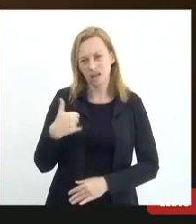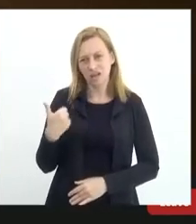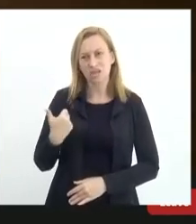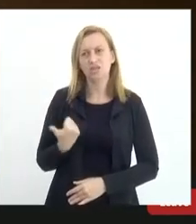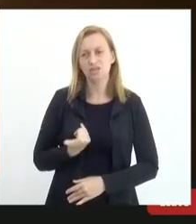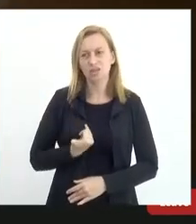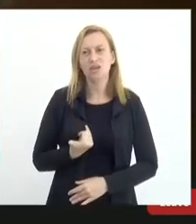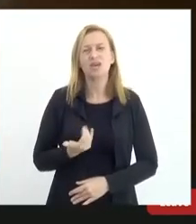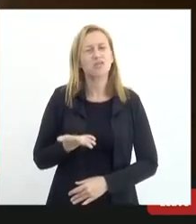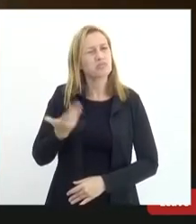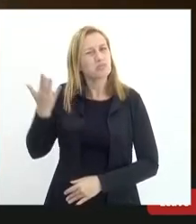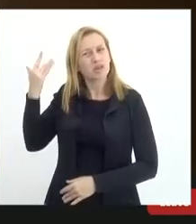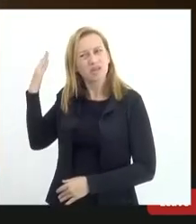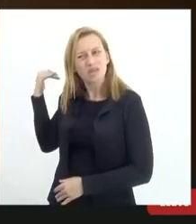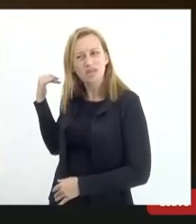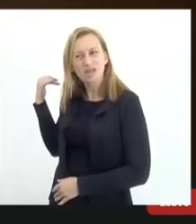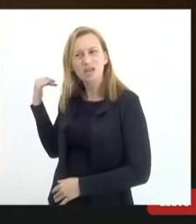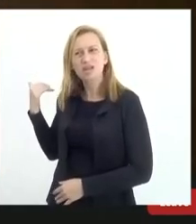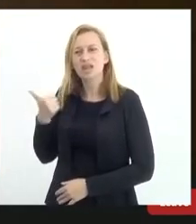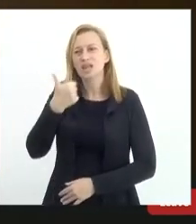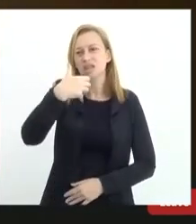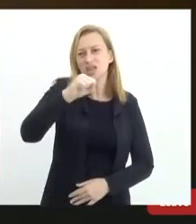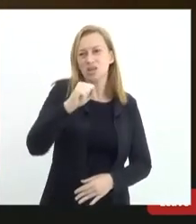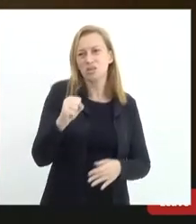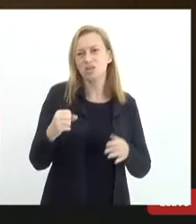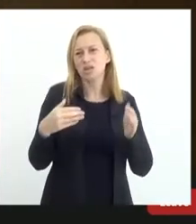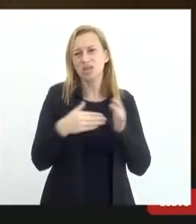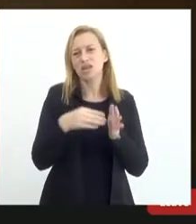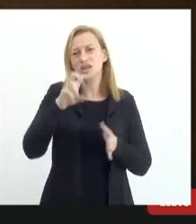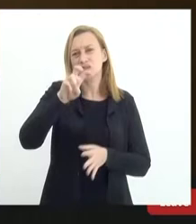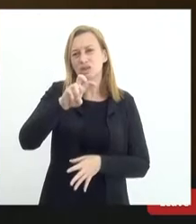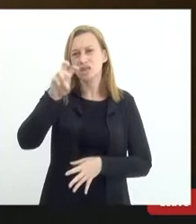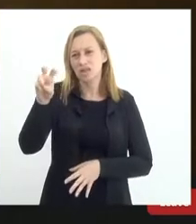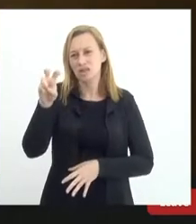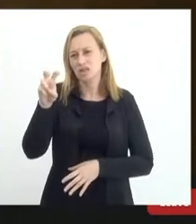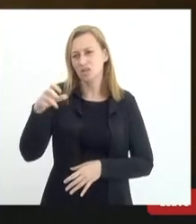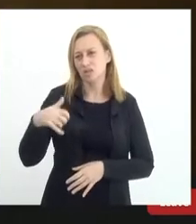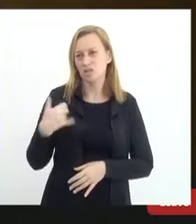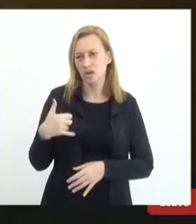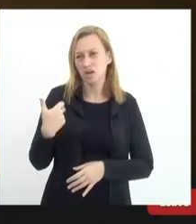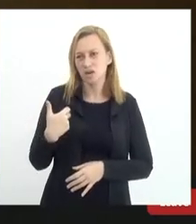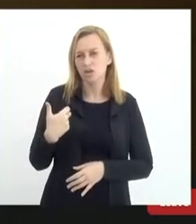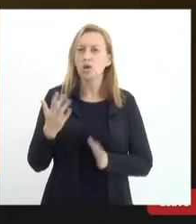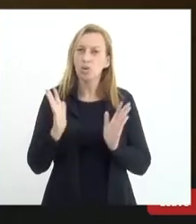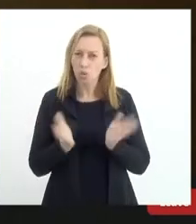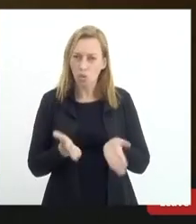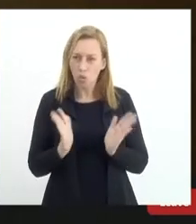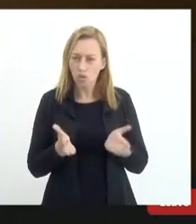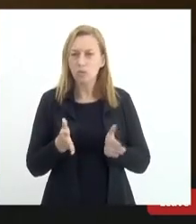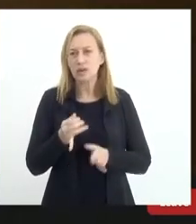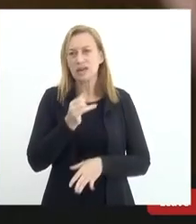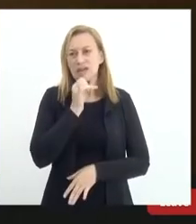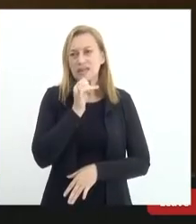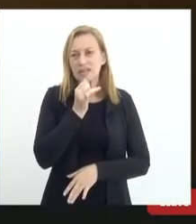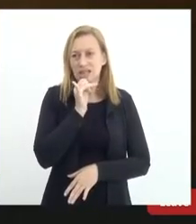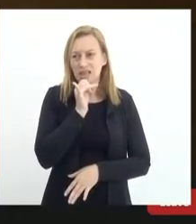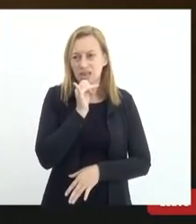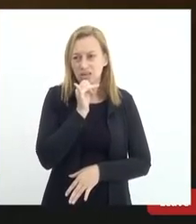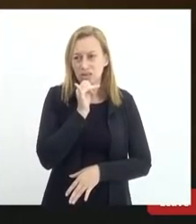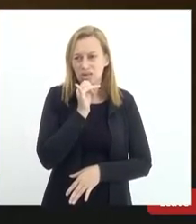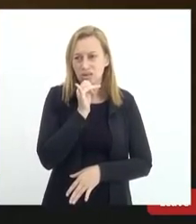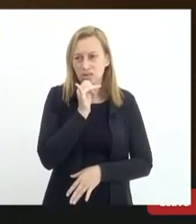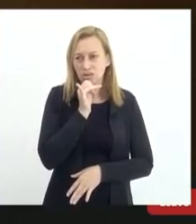Antigamente era de 18 a 55 anos de idade. Hoje, por exemplo, nos